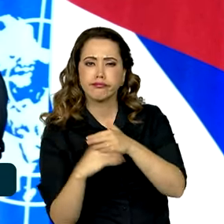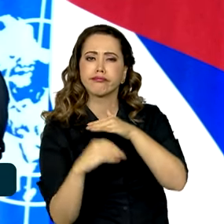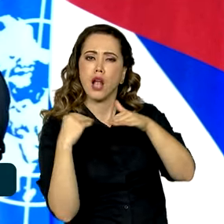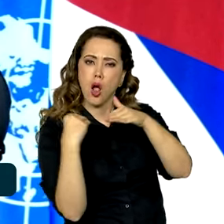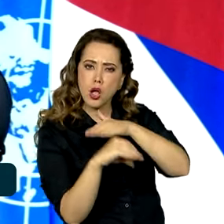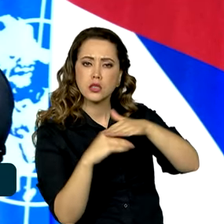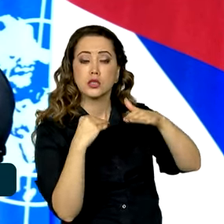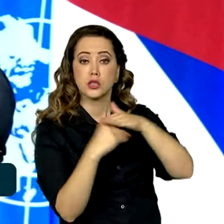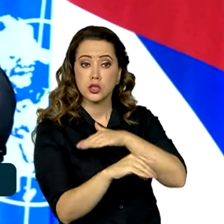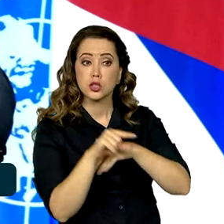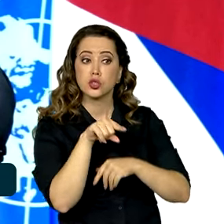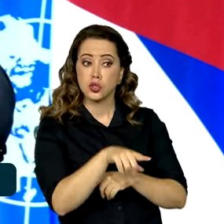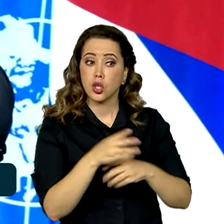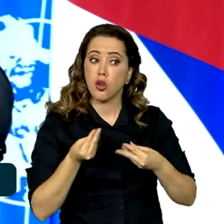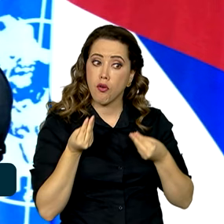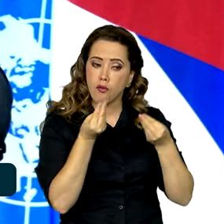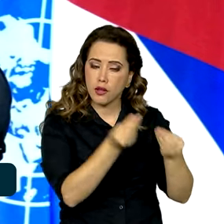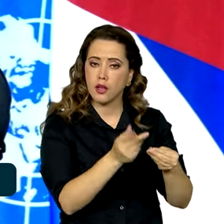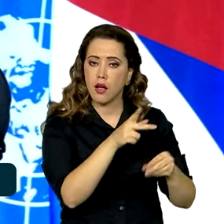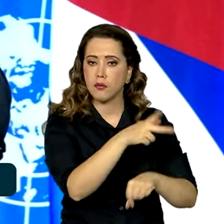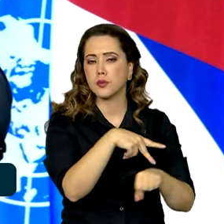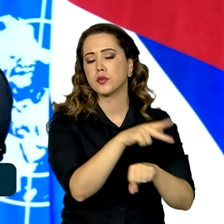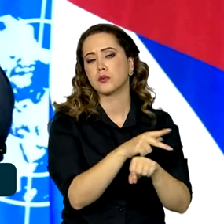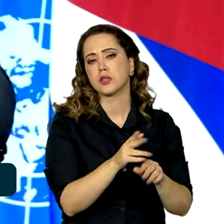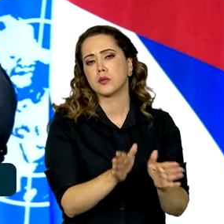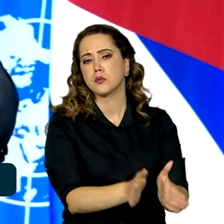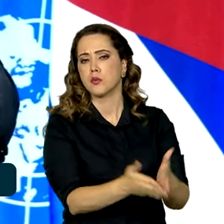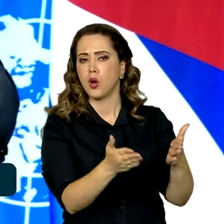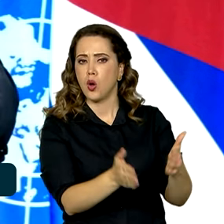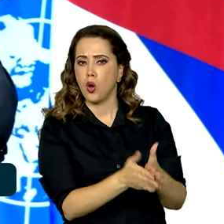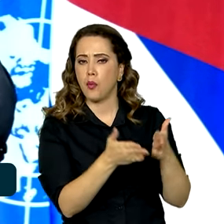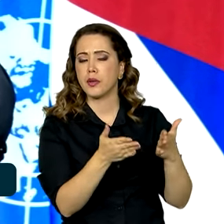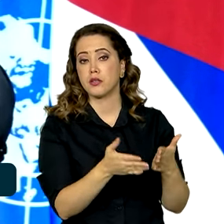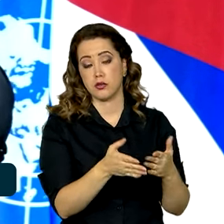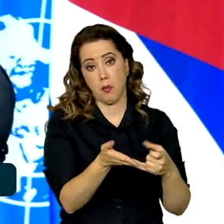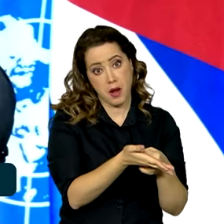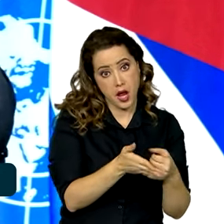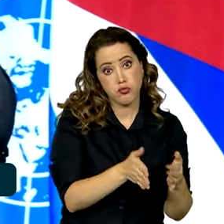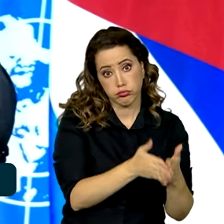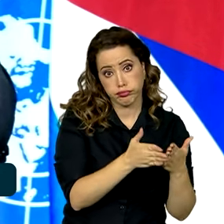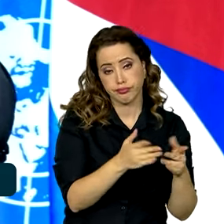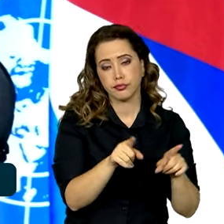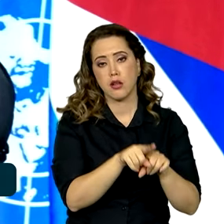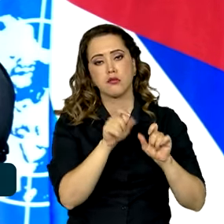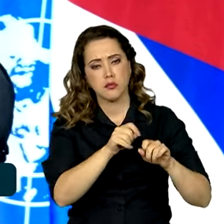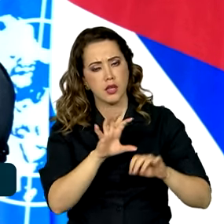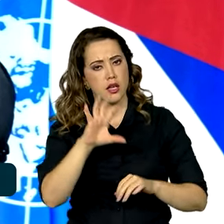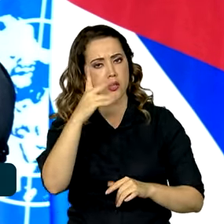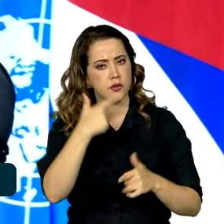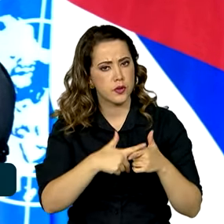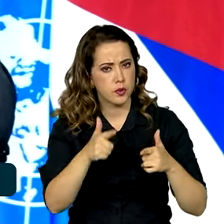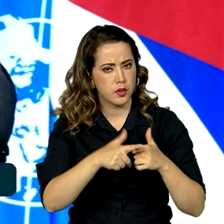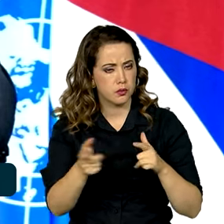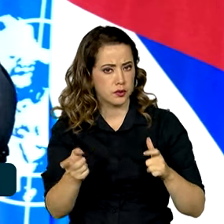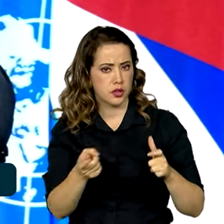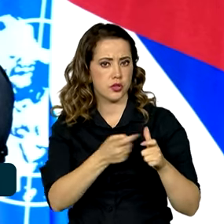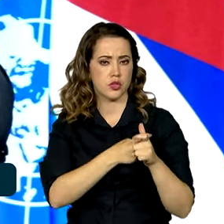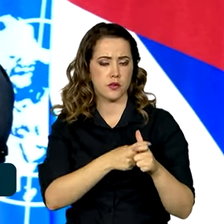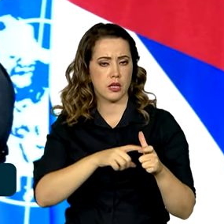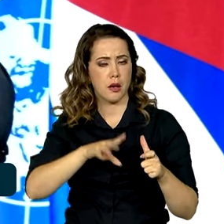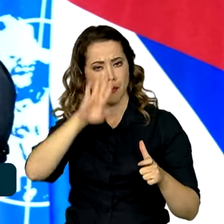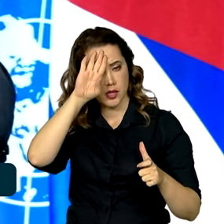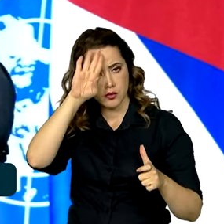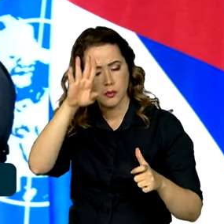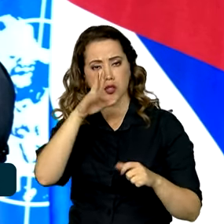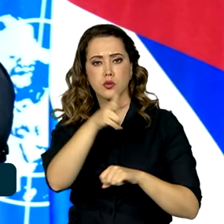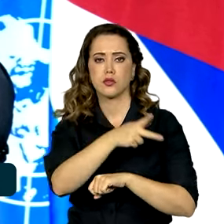recursos concessionais para países de baixa e média renda e resolver o problema do endividamento, em particular